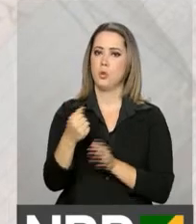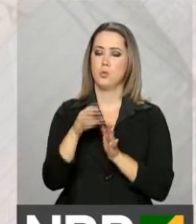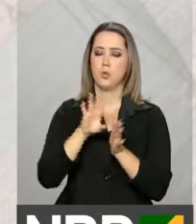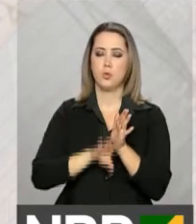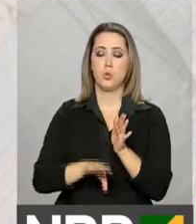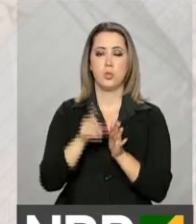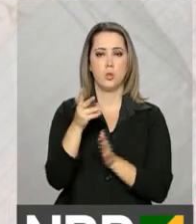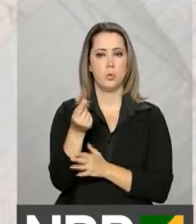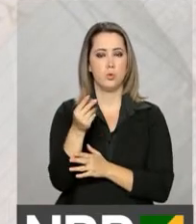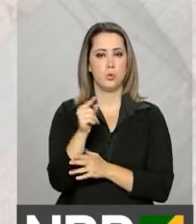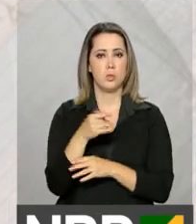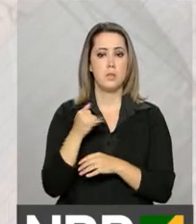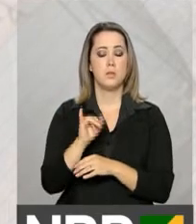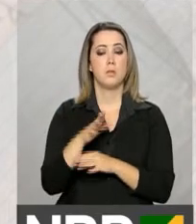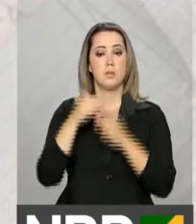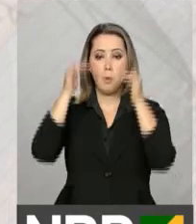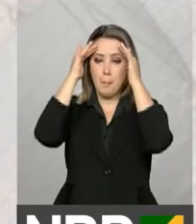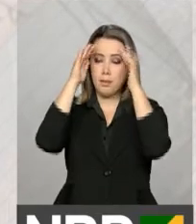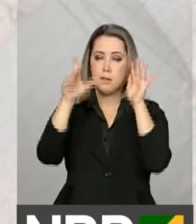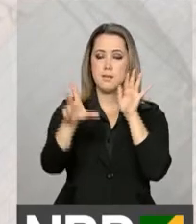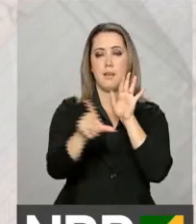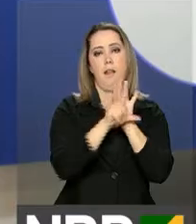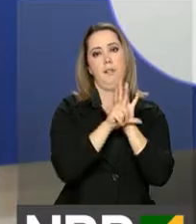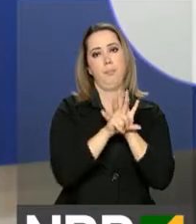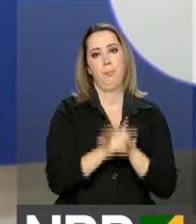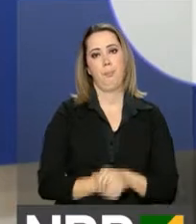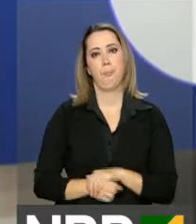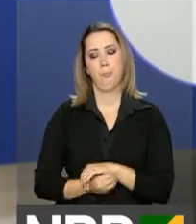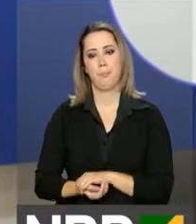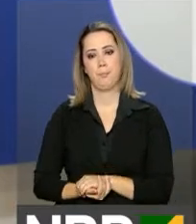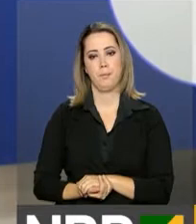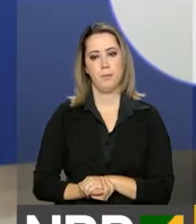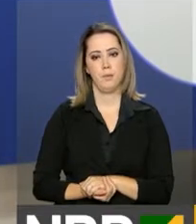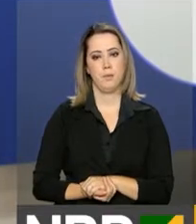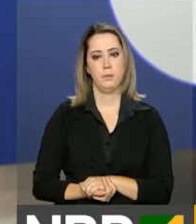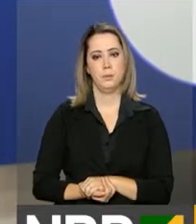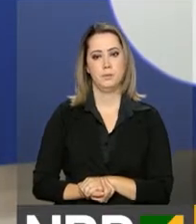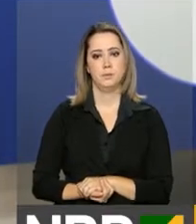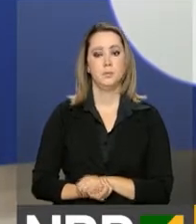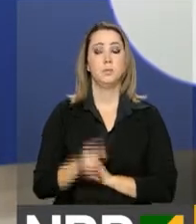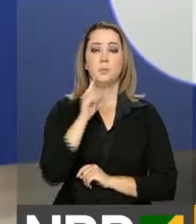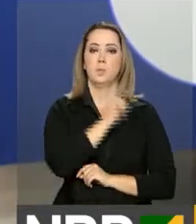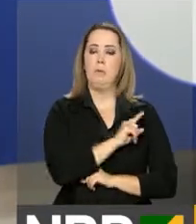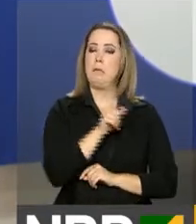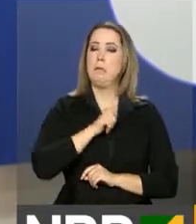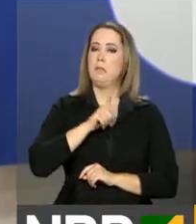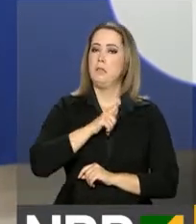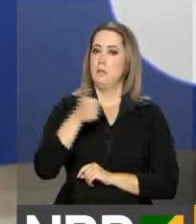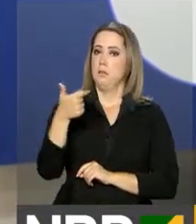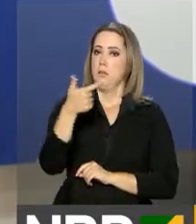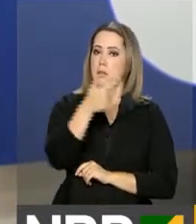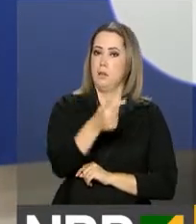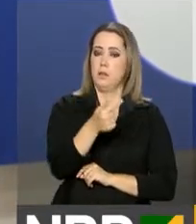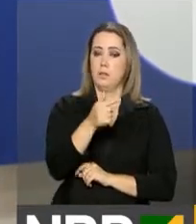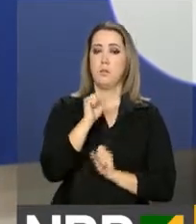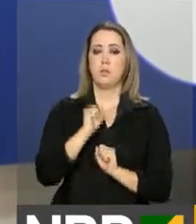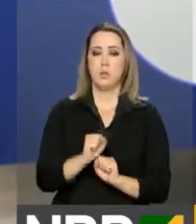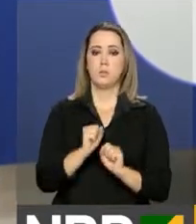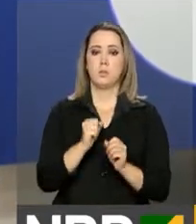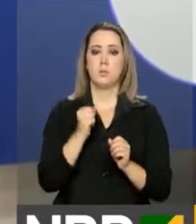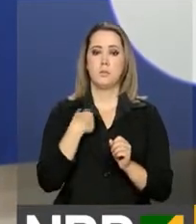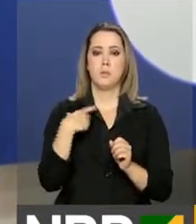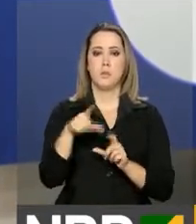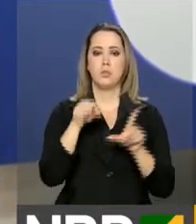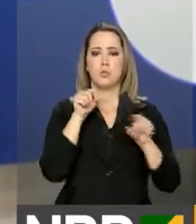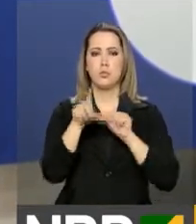dinheiro nas condições previstas em lei. Existem 17 hipóteses de saque. Esse recurso voltando para a conta do